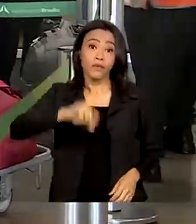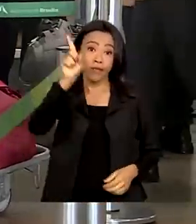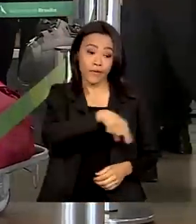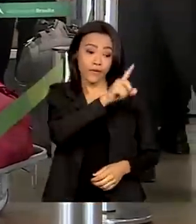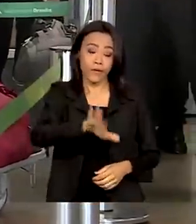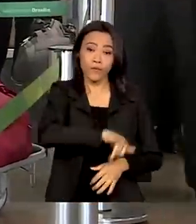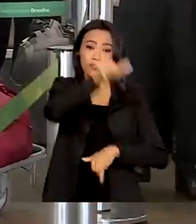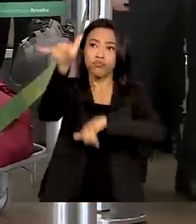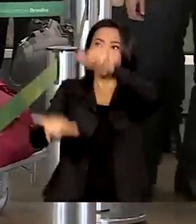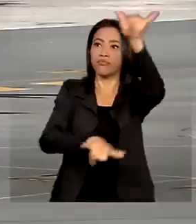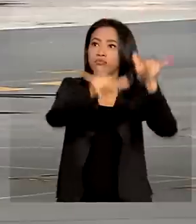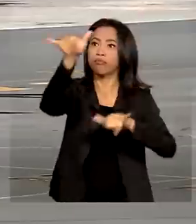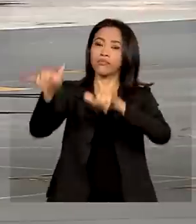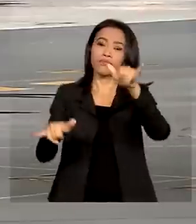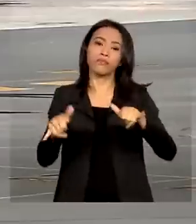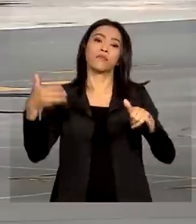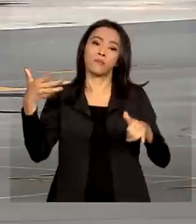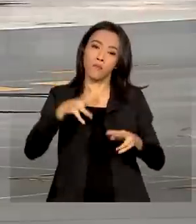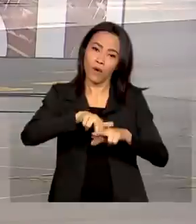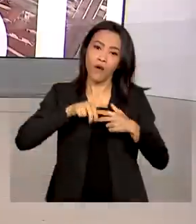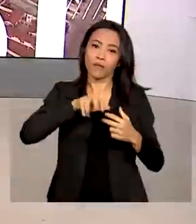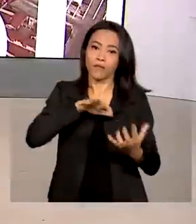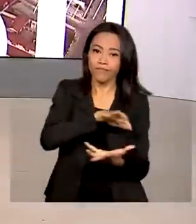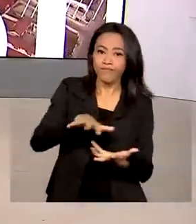com a greve dos aeronautas.